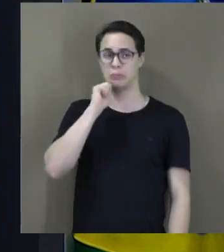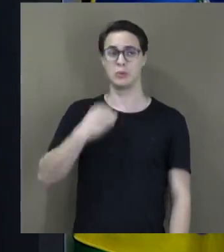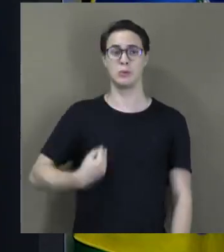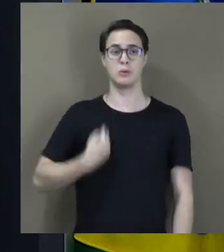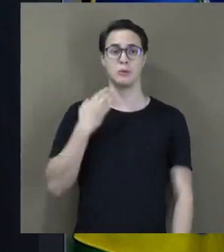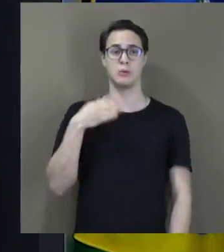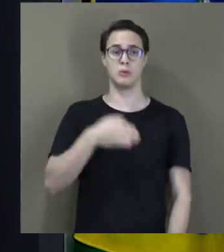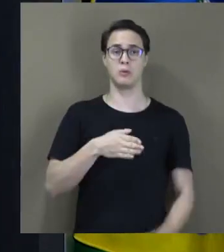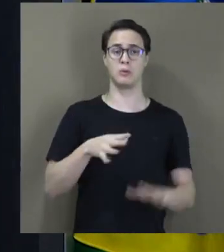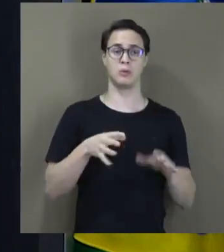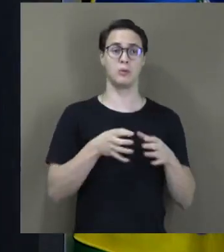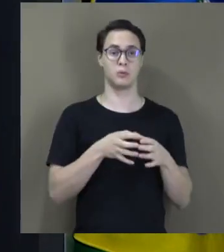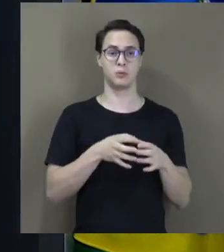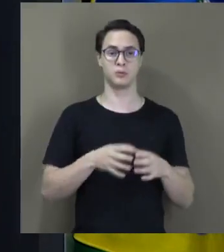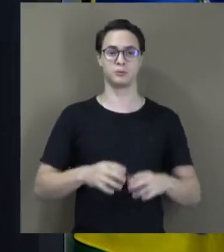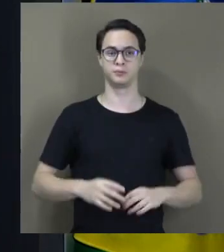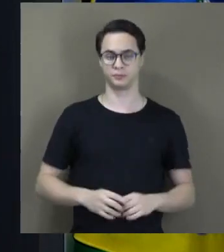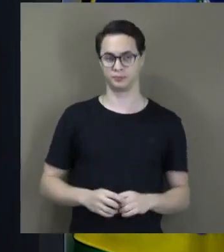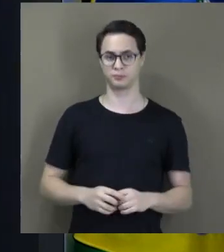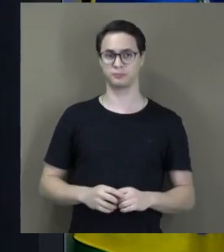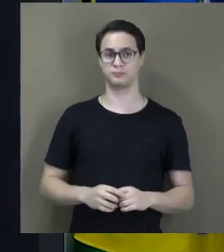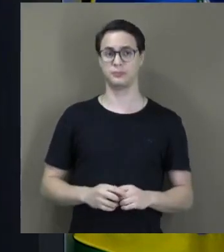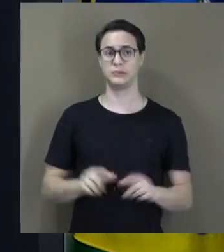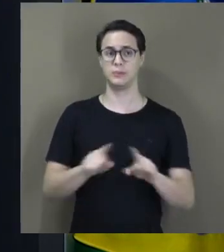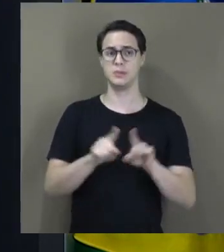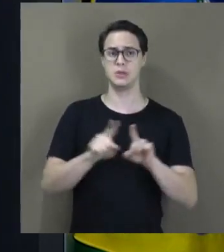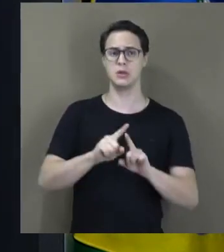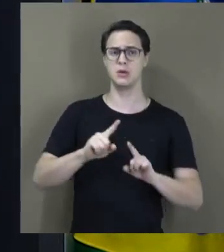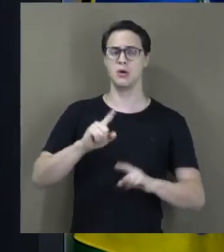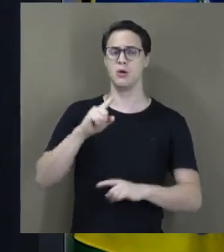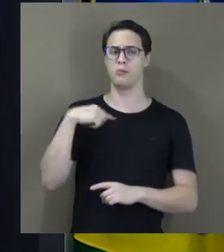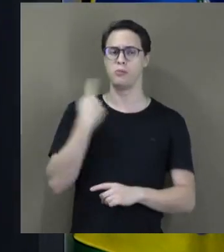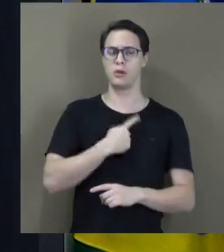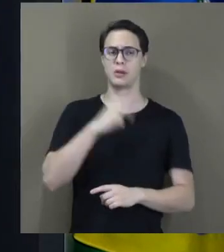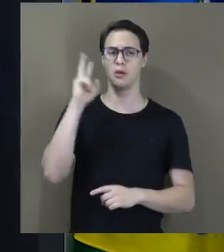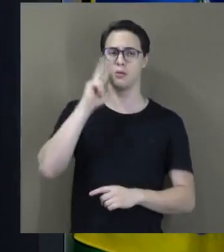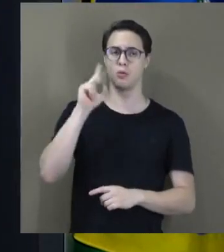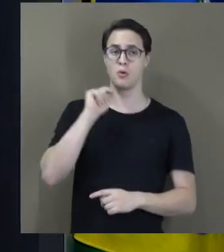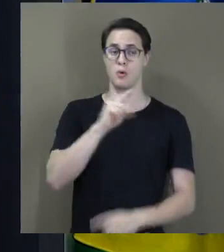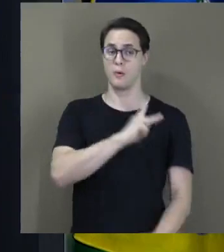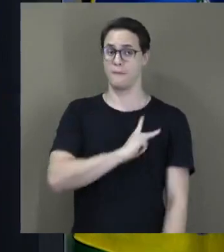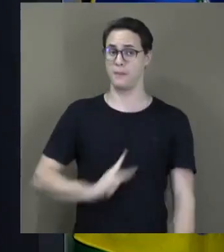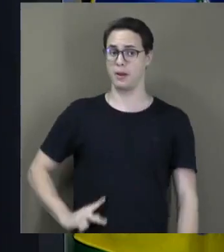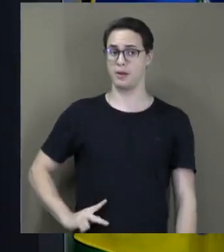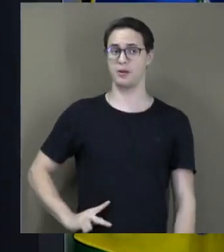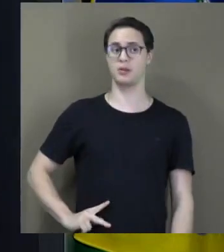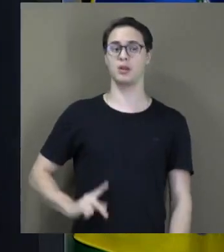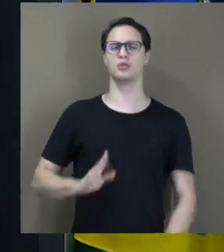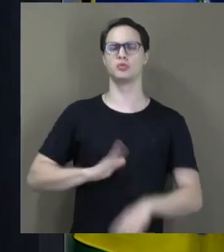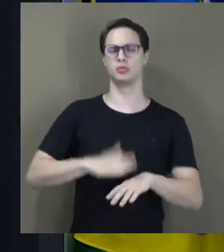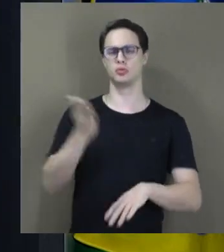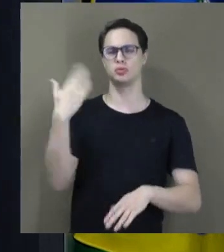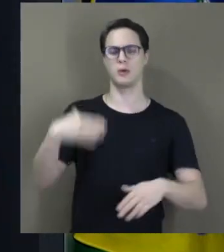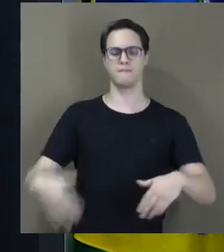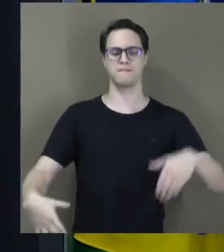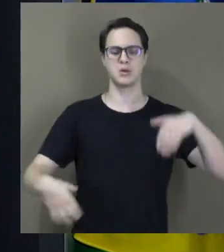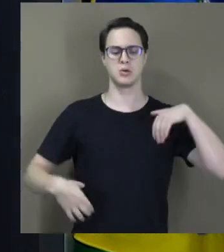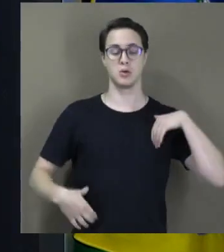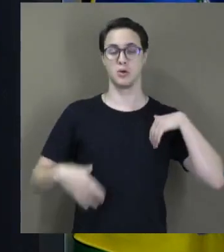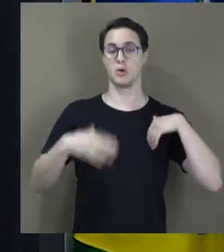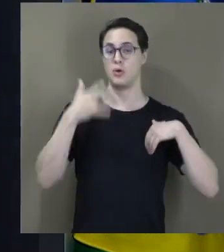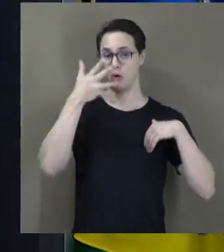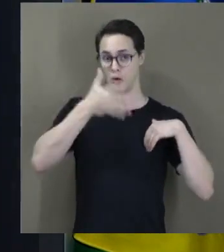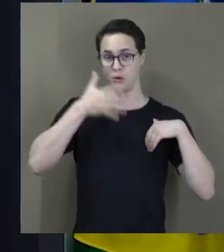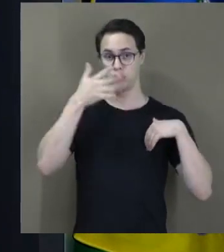companhia. Nunca é demais relembrar que o Presidente da República, em seu discurso de posse, disse que o